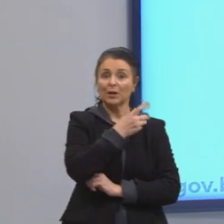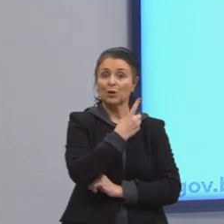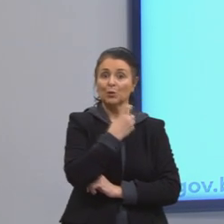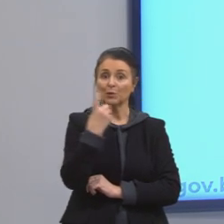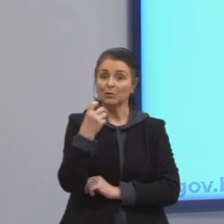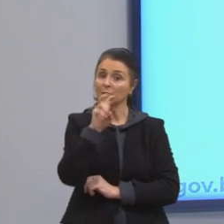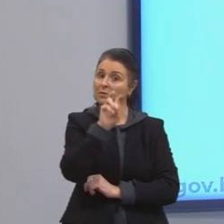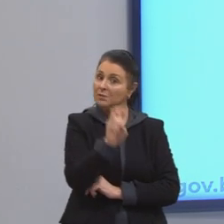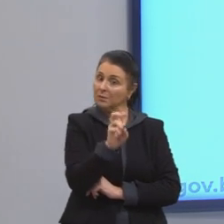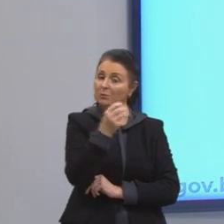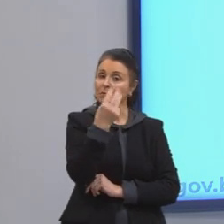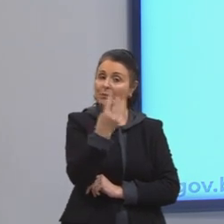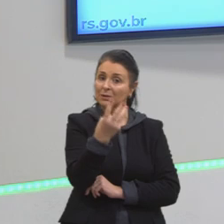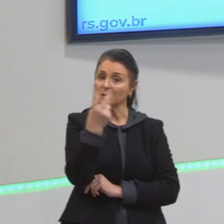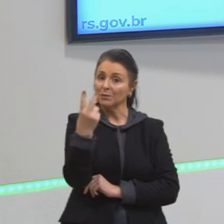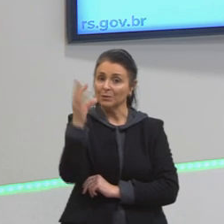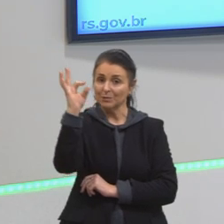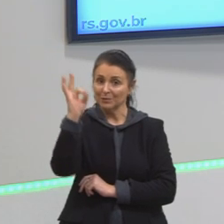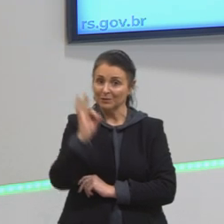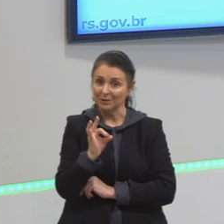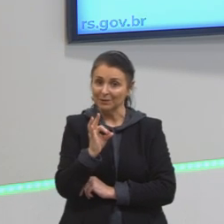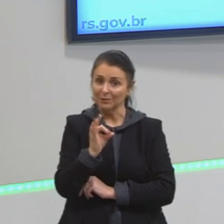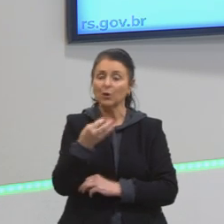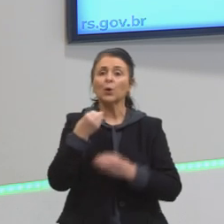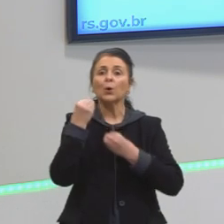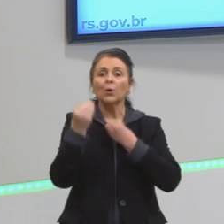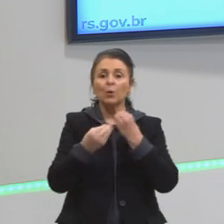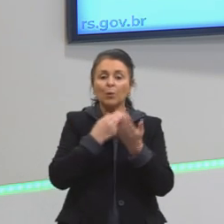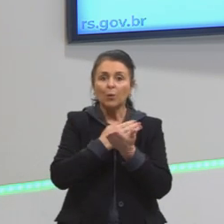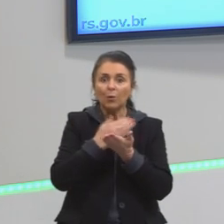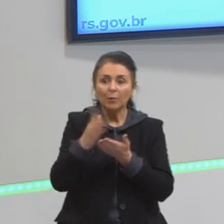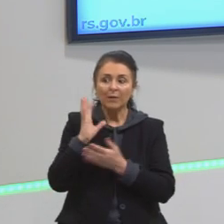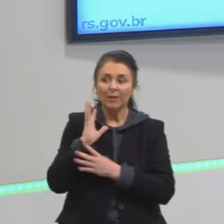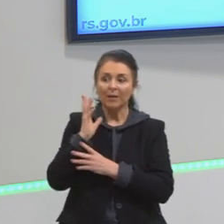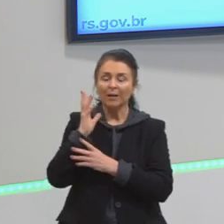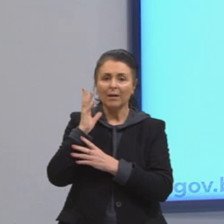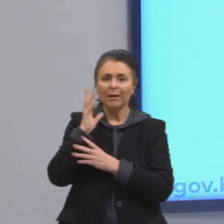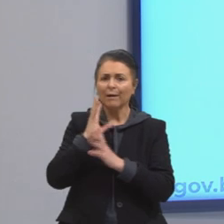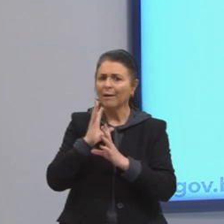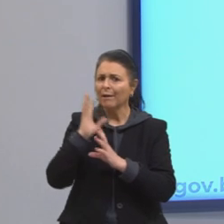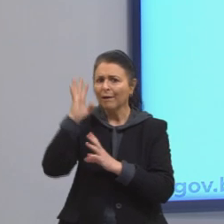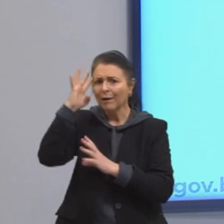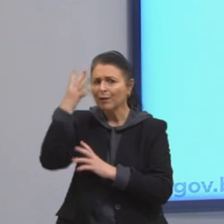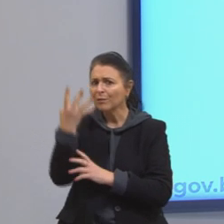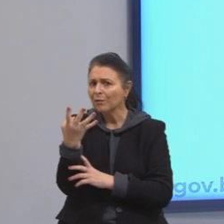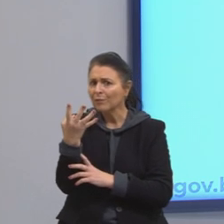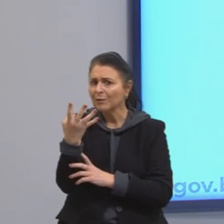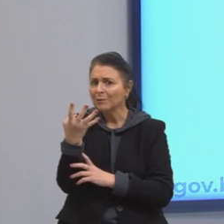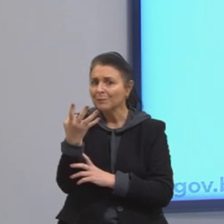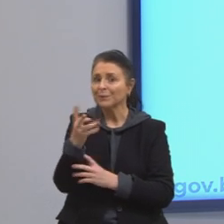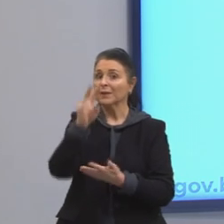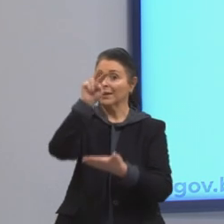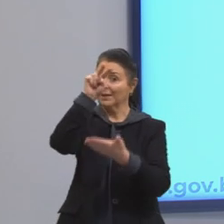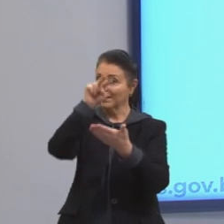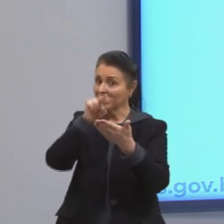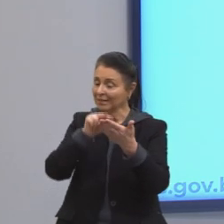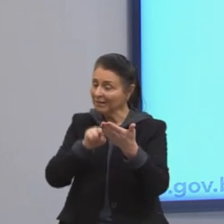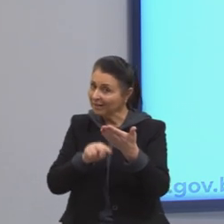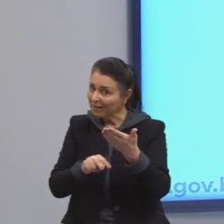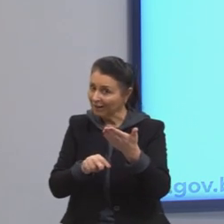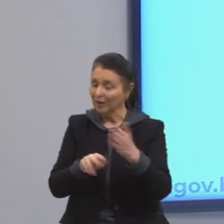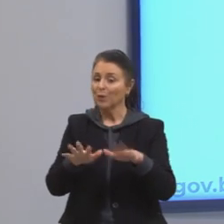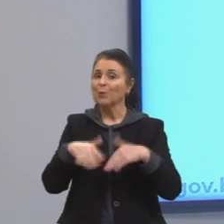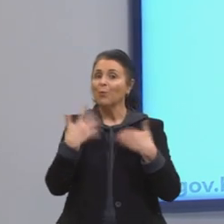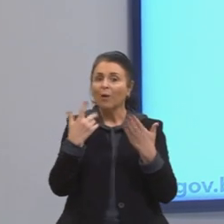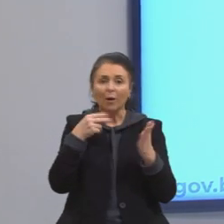32%. Como é que a gente começa resolvendo, então? Vamos terminar a leitura e ver qual é a perguntinha que a gente